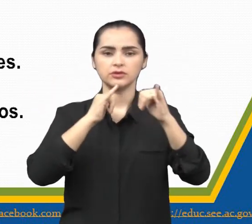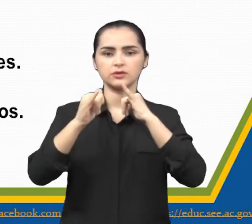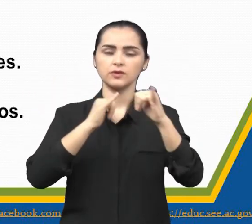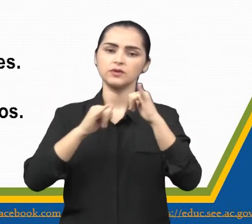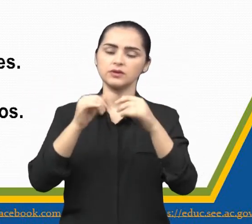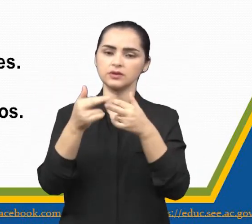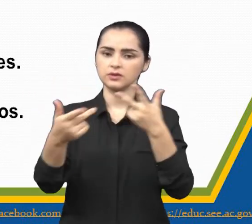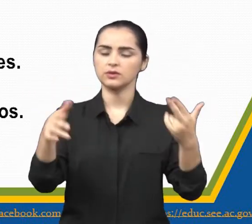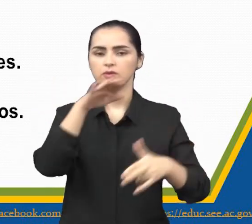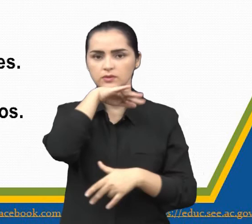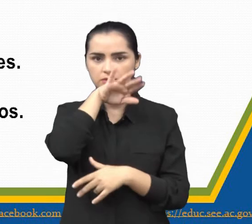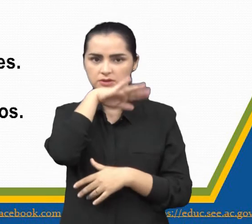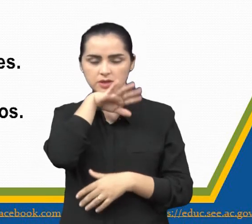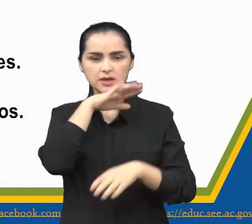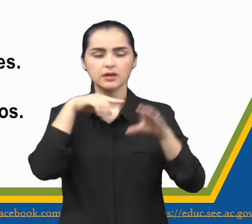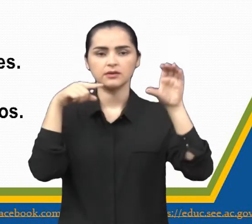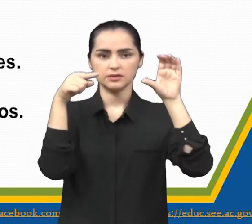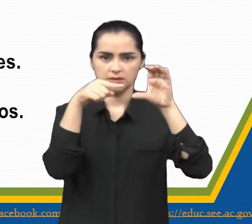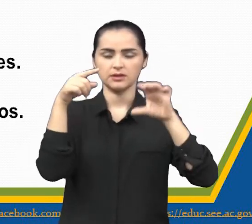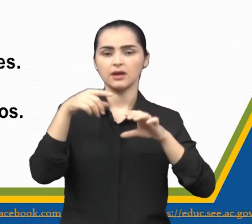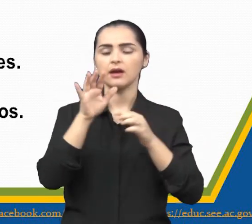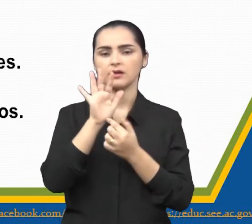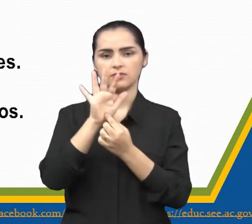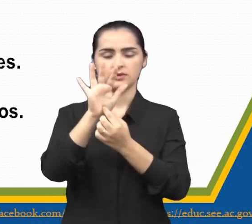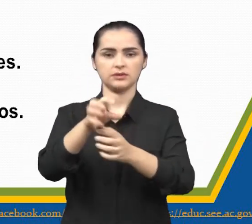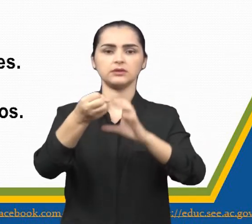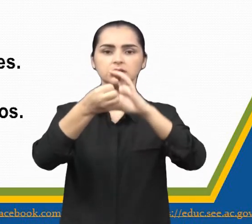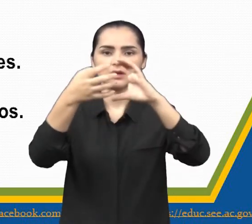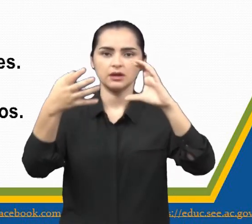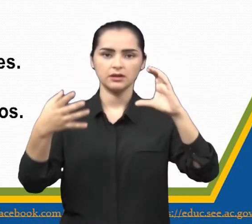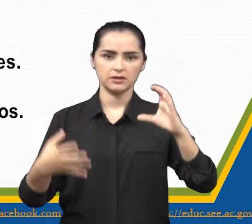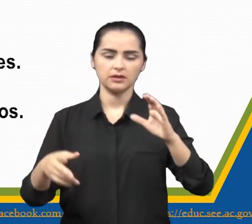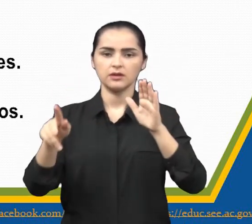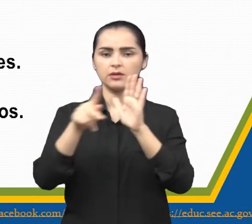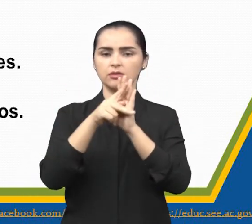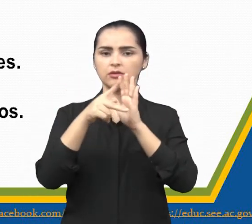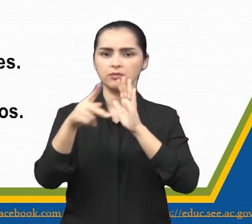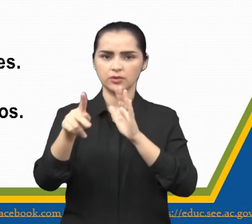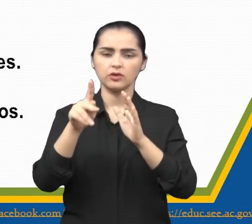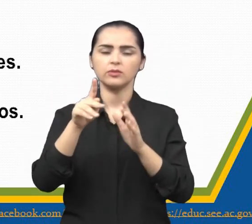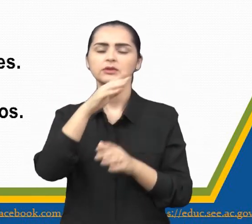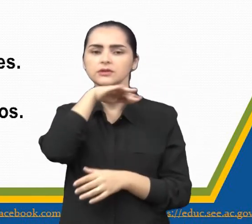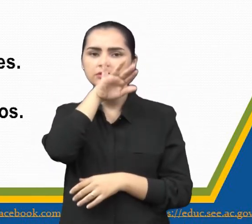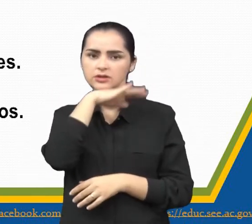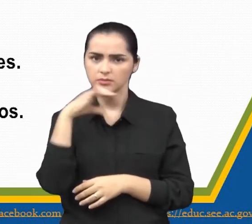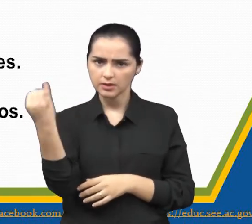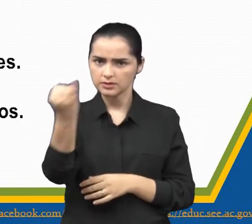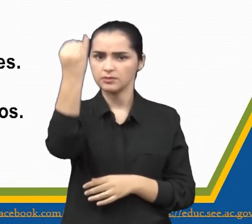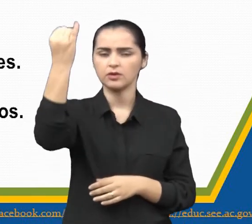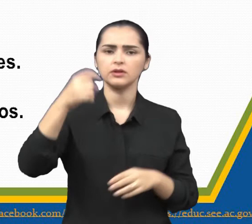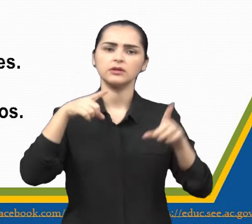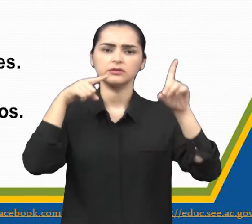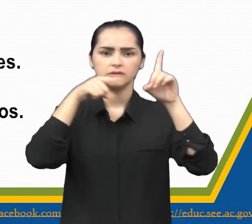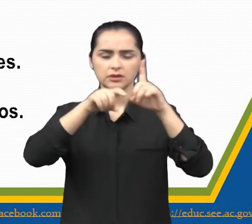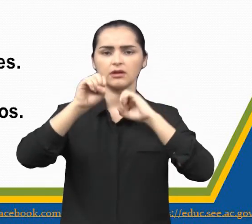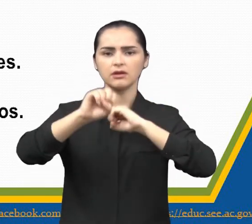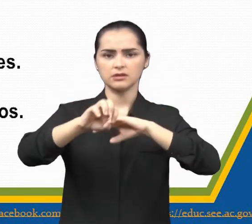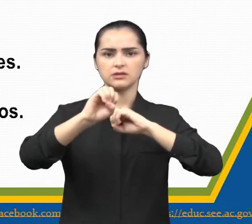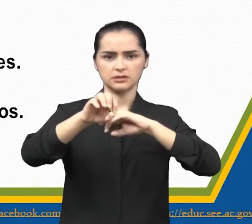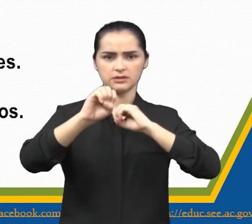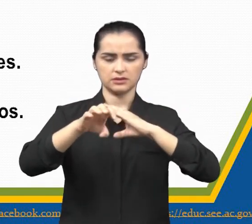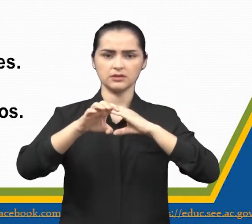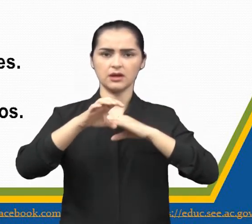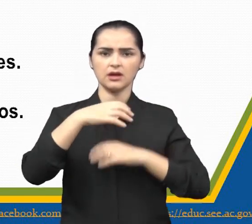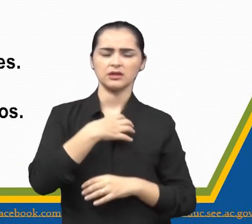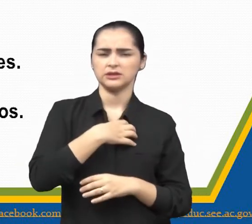animal. C. Apresentar as características de animais importantes. Ou D. Ensinar sobre